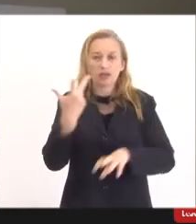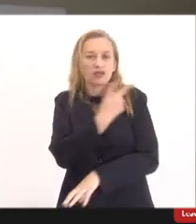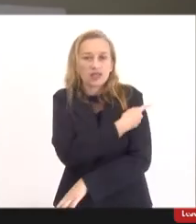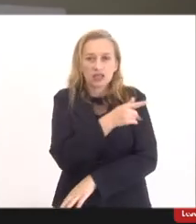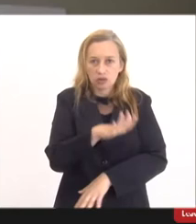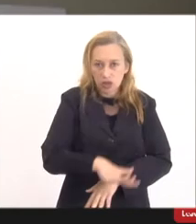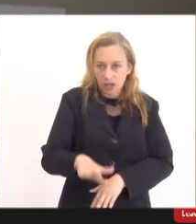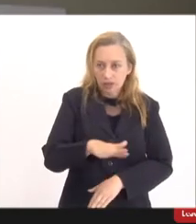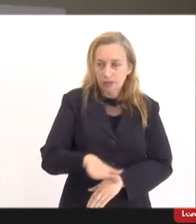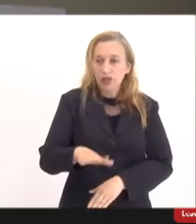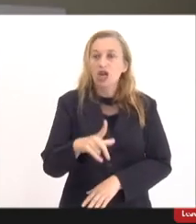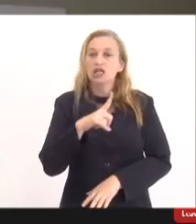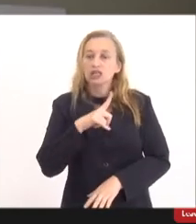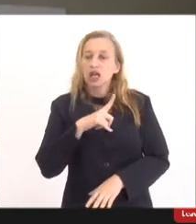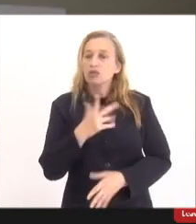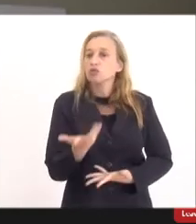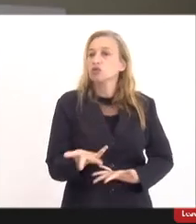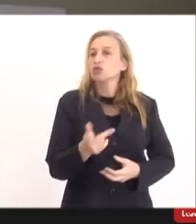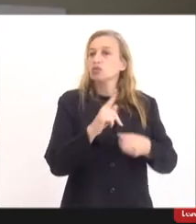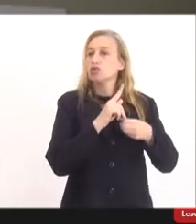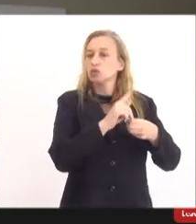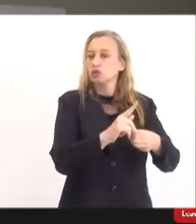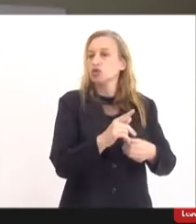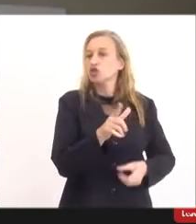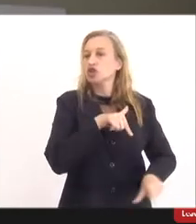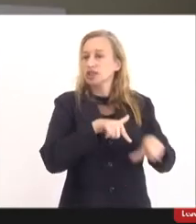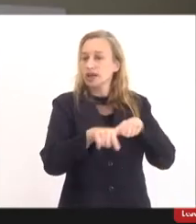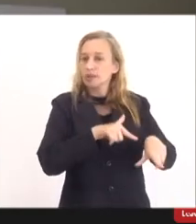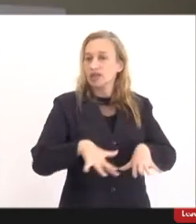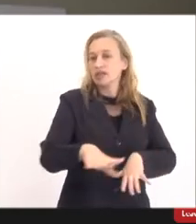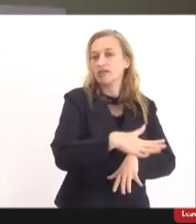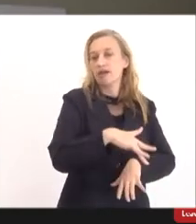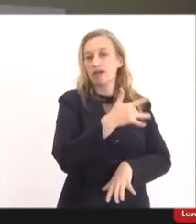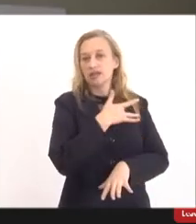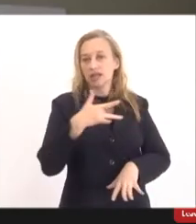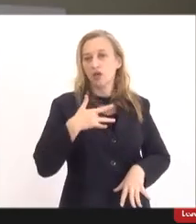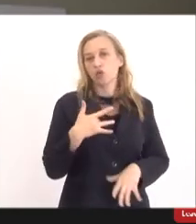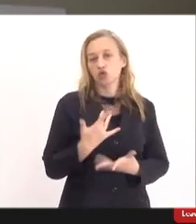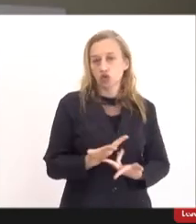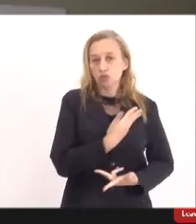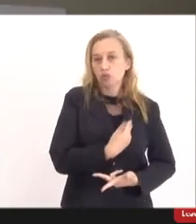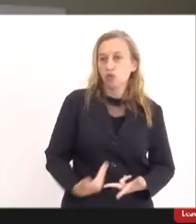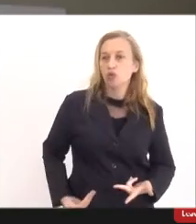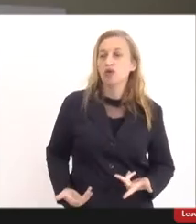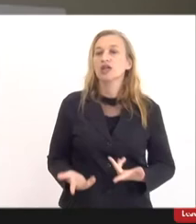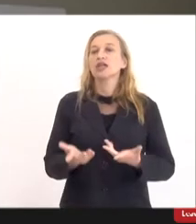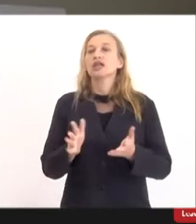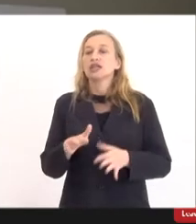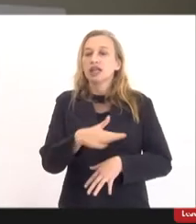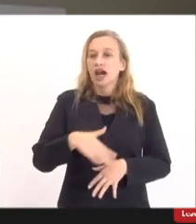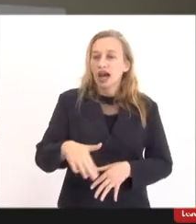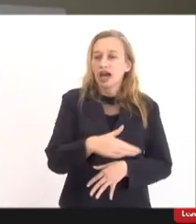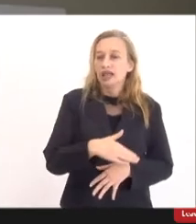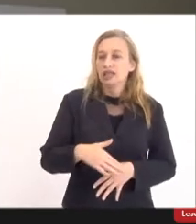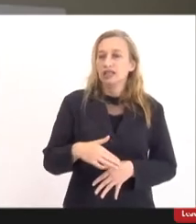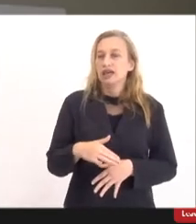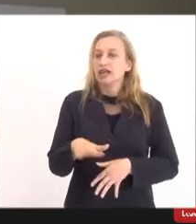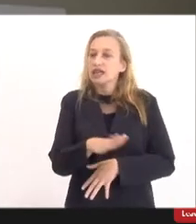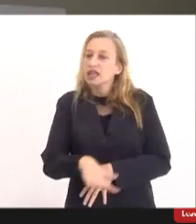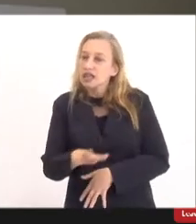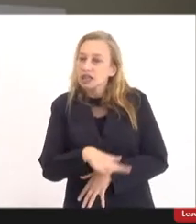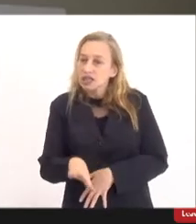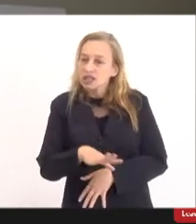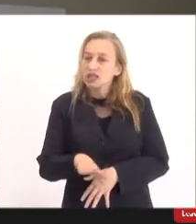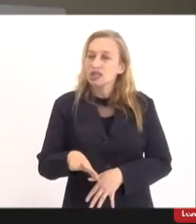infantil. Nós temos promotores que trabalham na área da saúde pública, na área da infância e juventude e na área